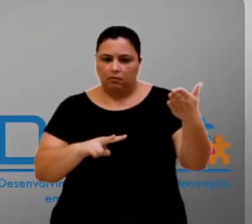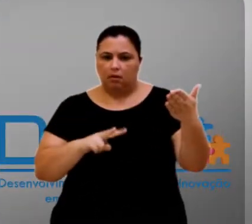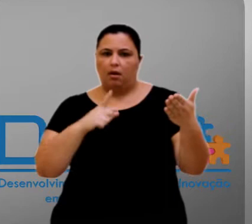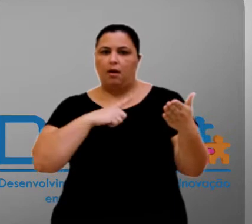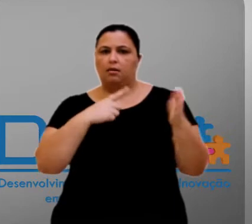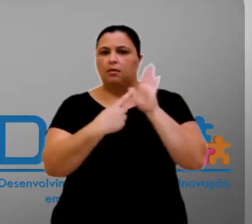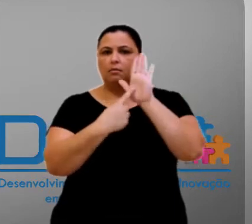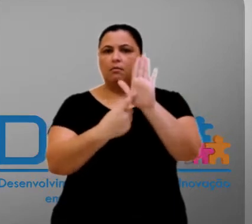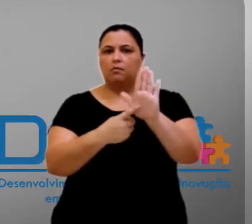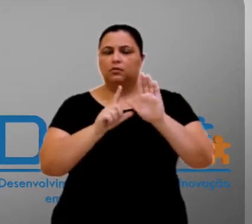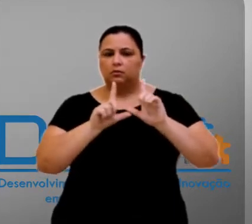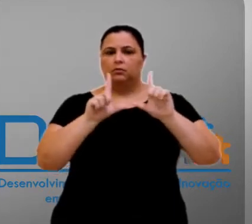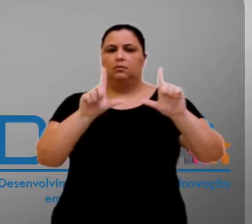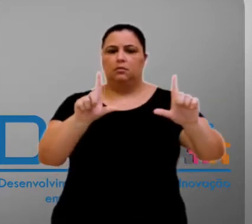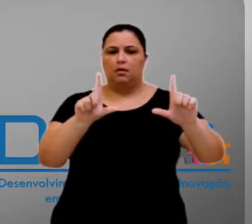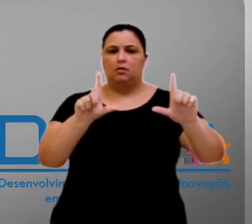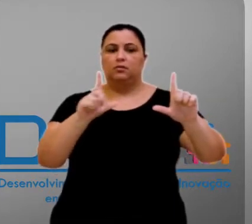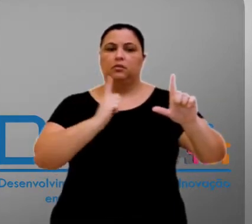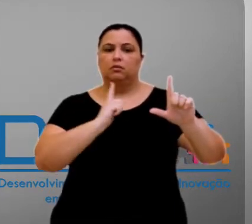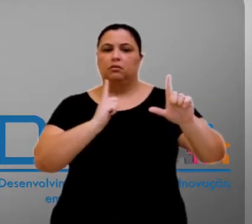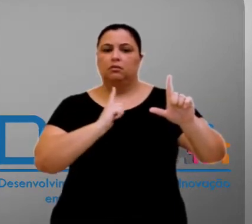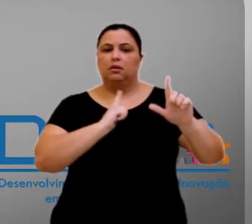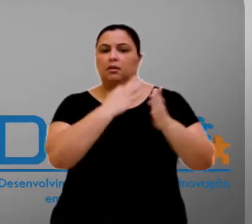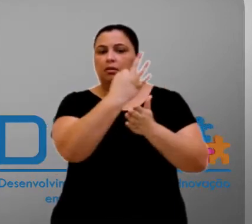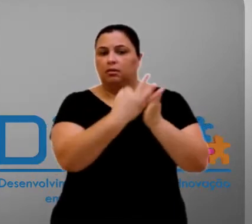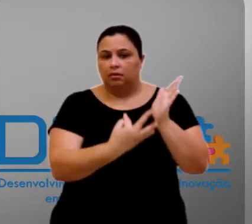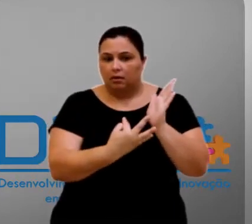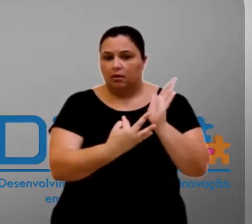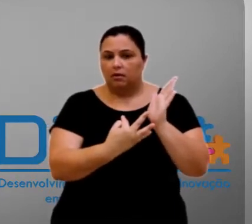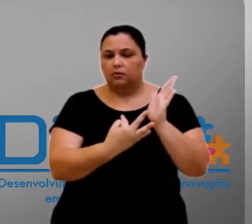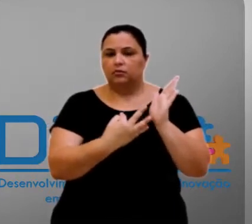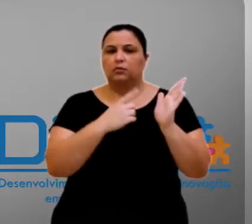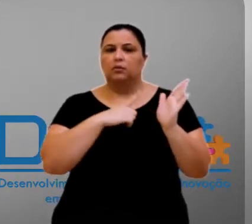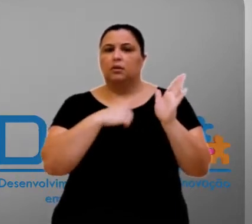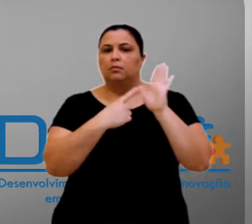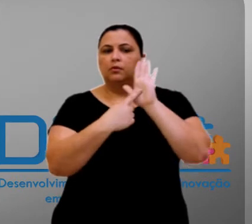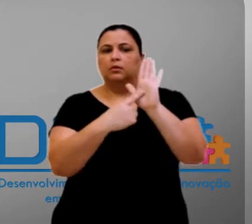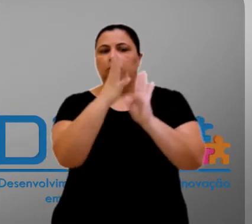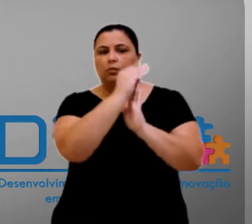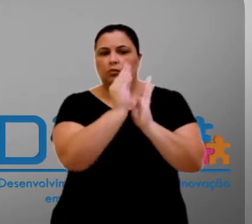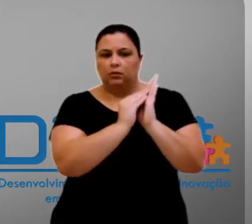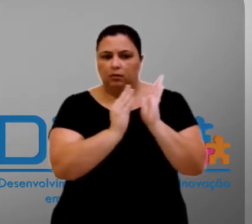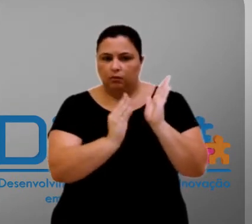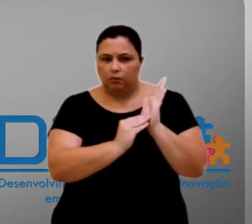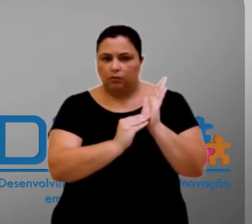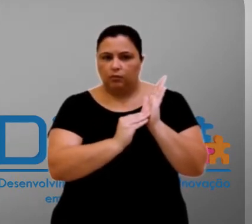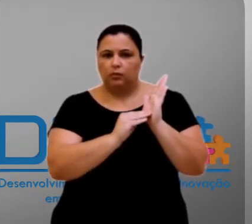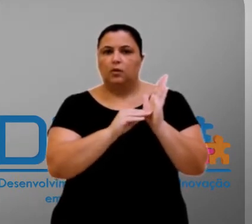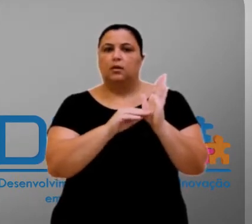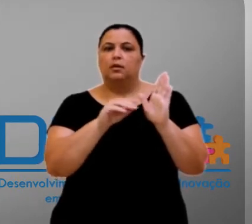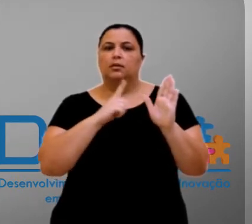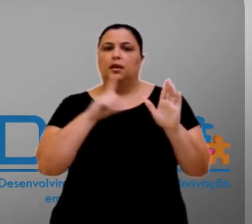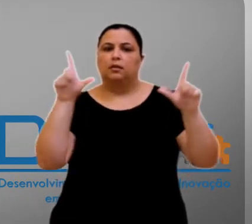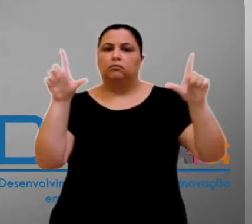por meio do processamento da imagem digital capturada, reconheça o texto disposto e apresente o seu conteúdo através de um